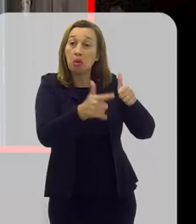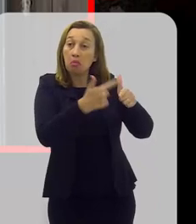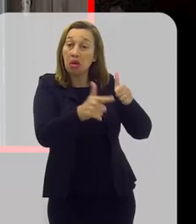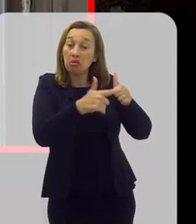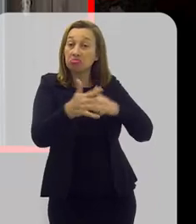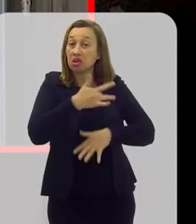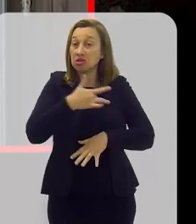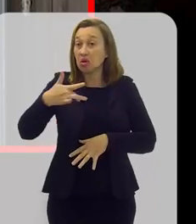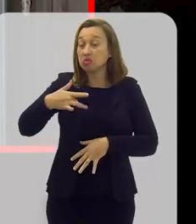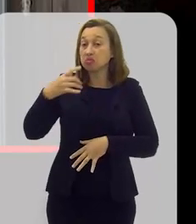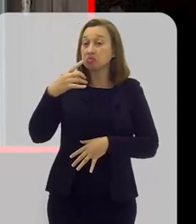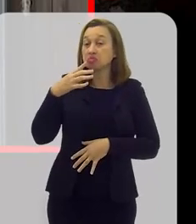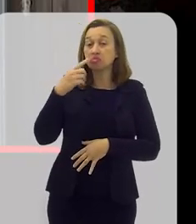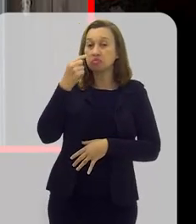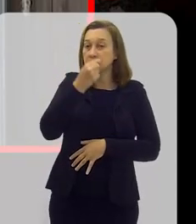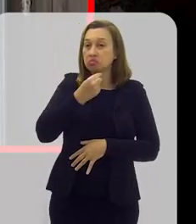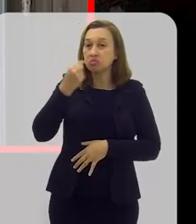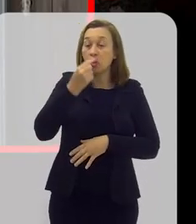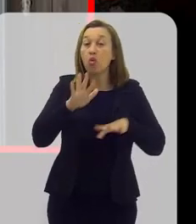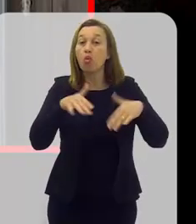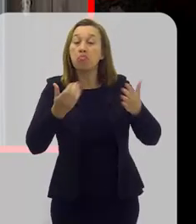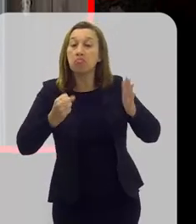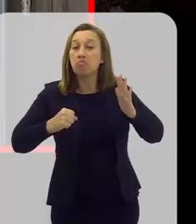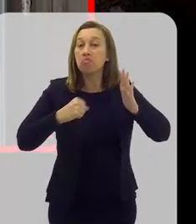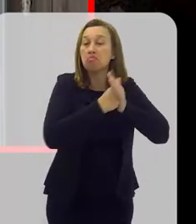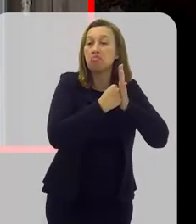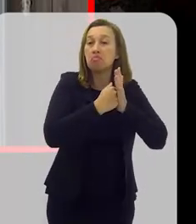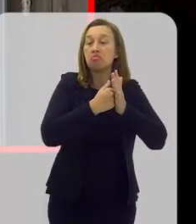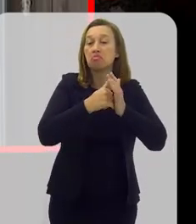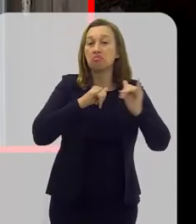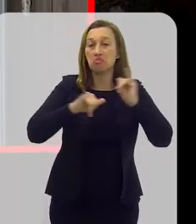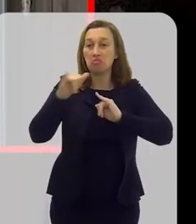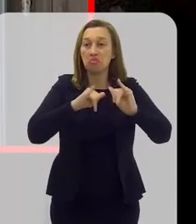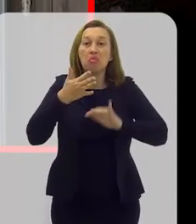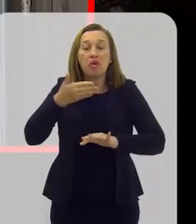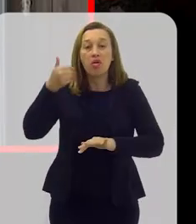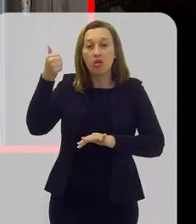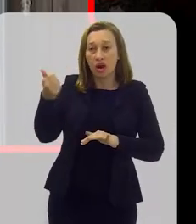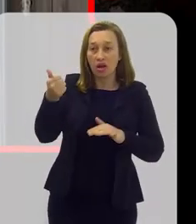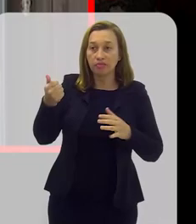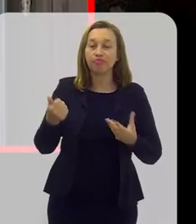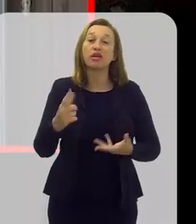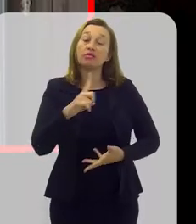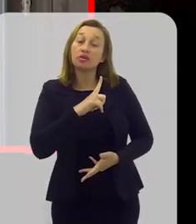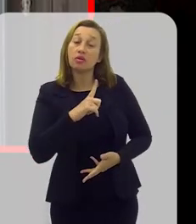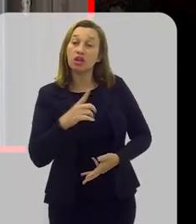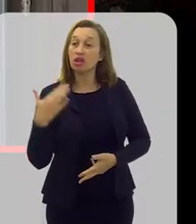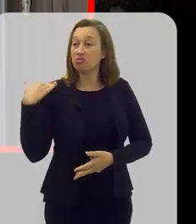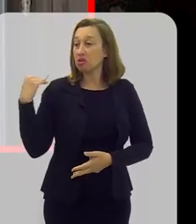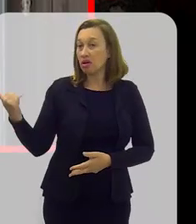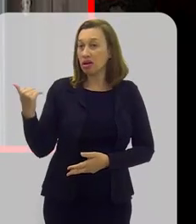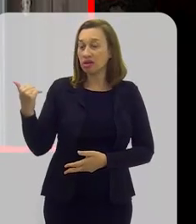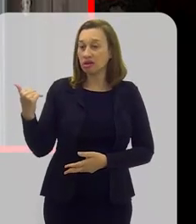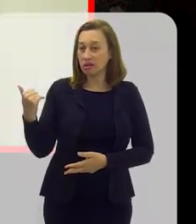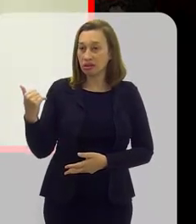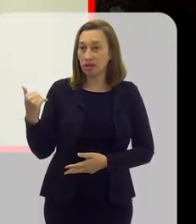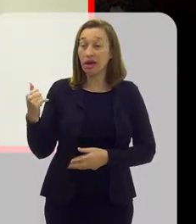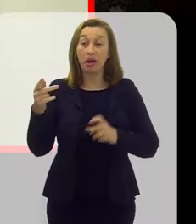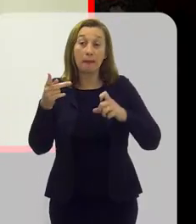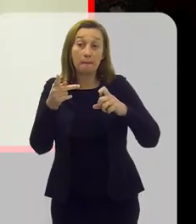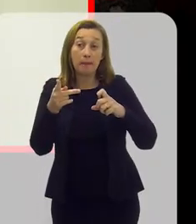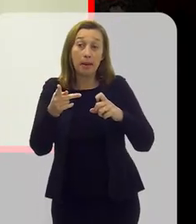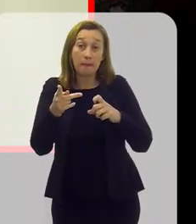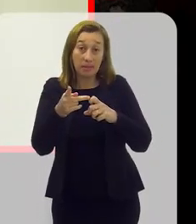população brasileira e quais os impactos e formas para melhorar essa situação. Eu tenho aqui ao meu lado a nutróloga